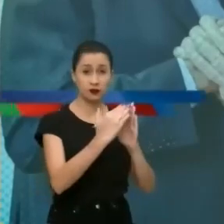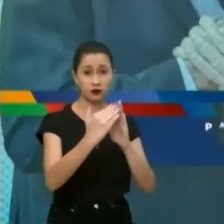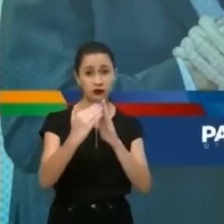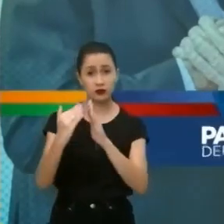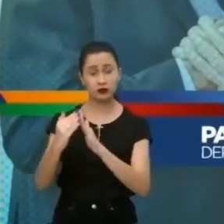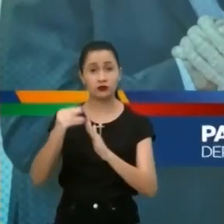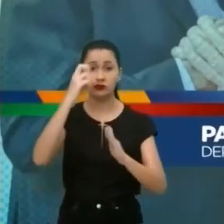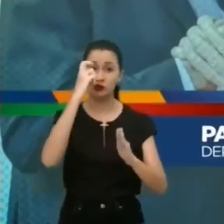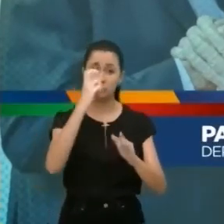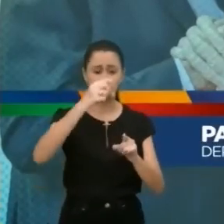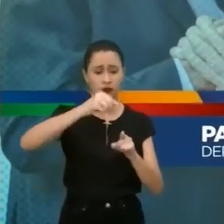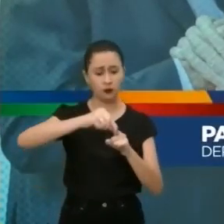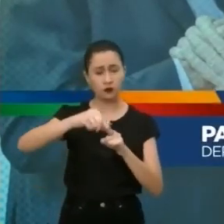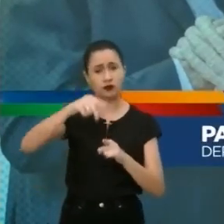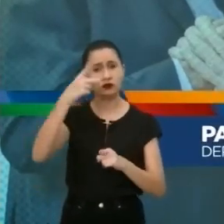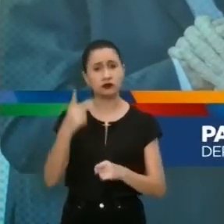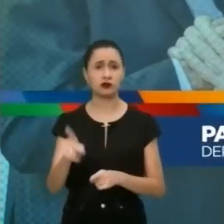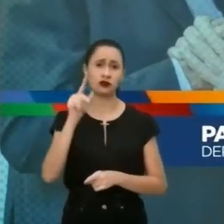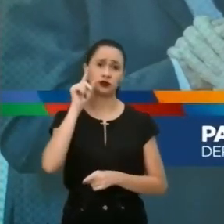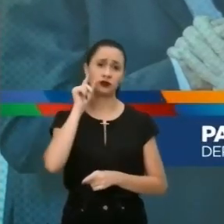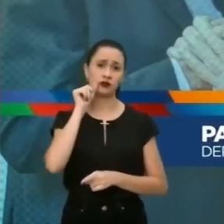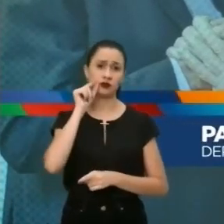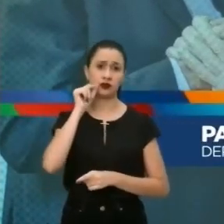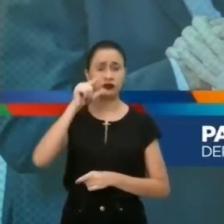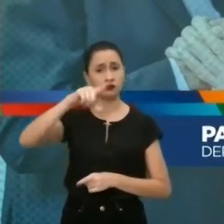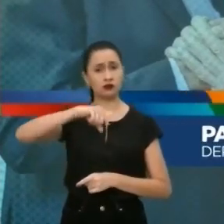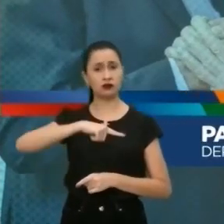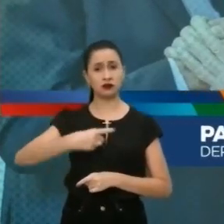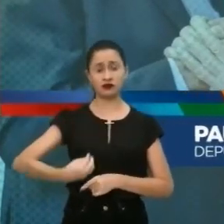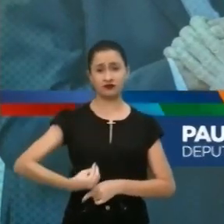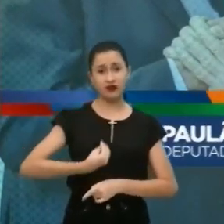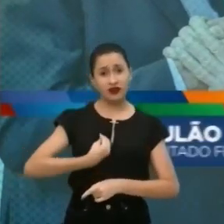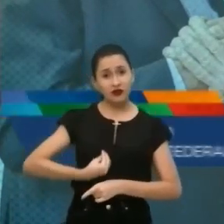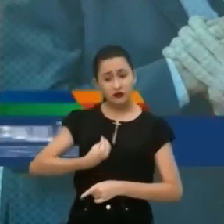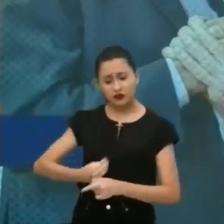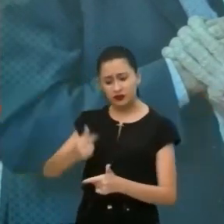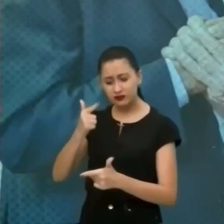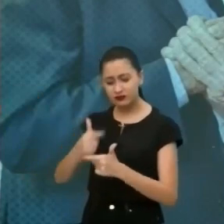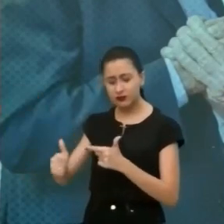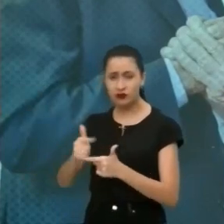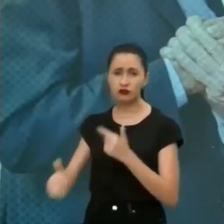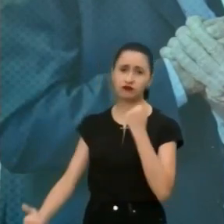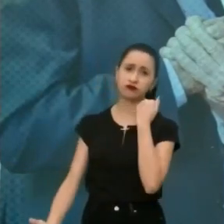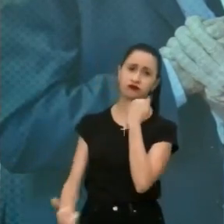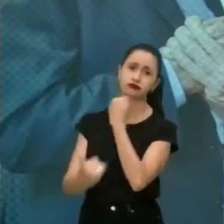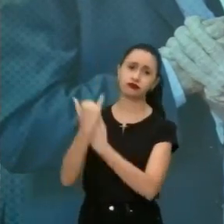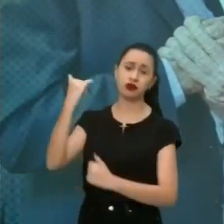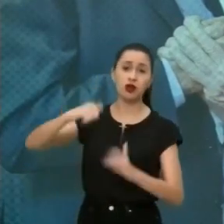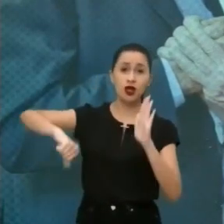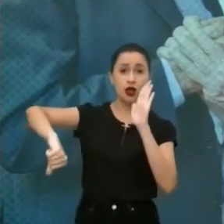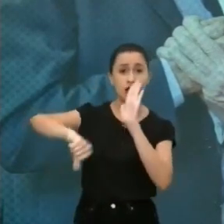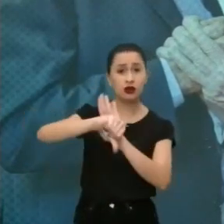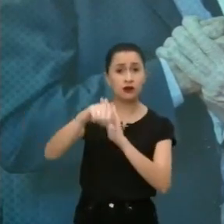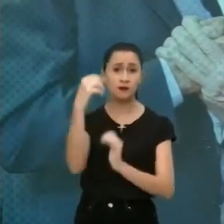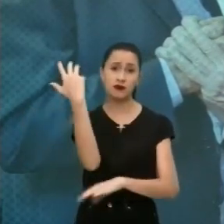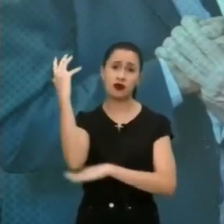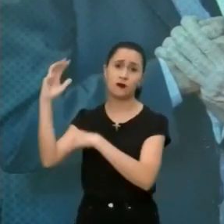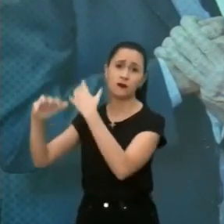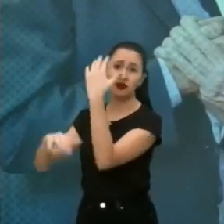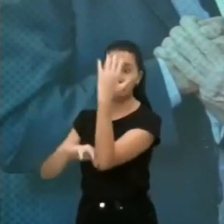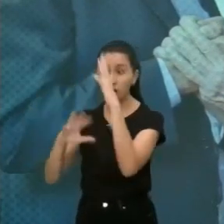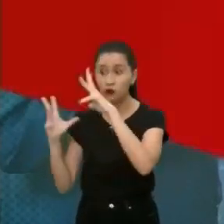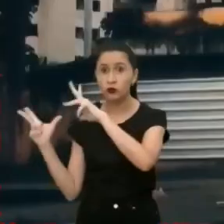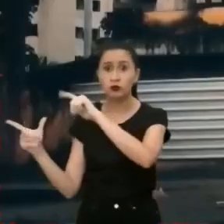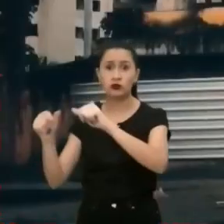Moradores de 5 bairros de Maceió tiveram suas vidas destruídas pelo maior crime